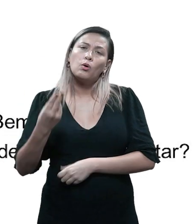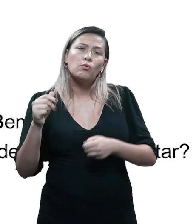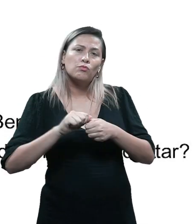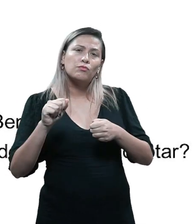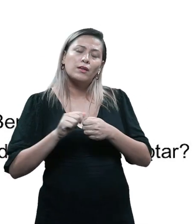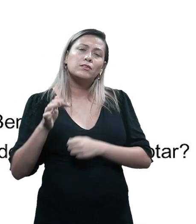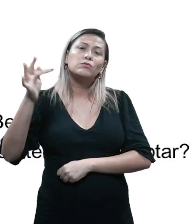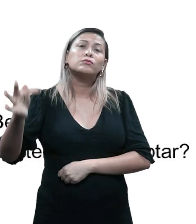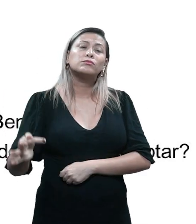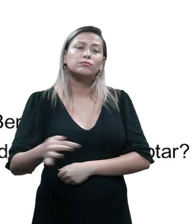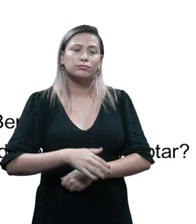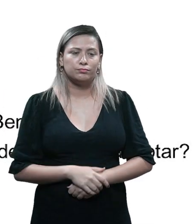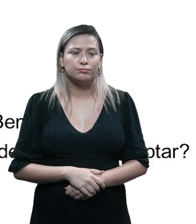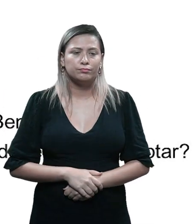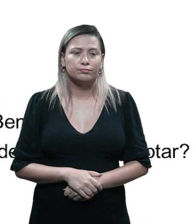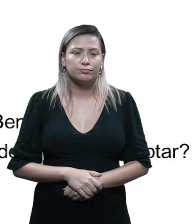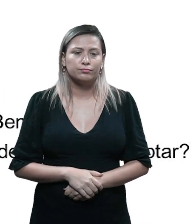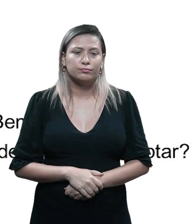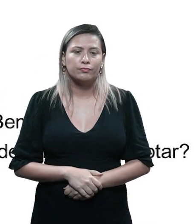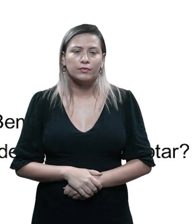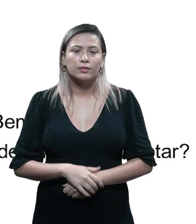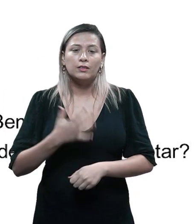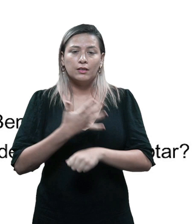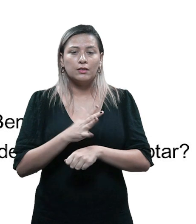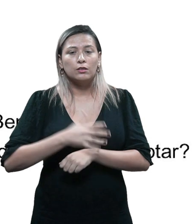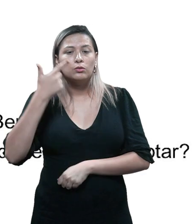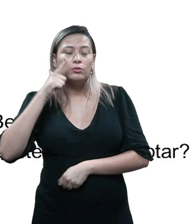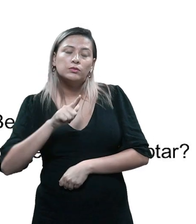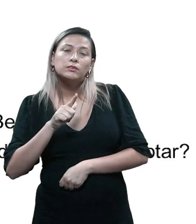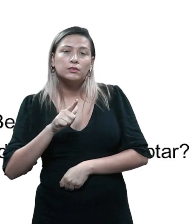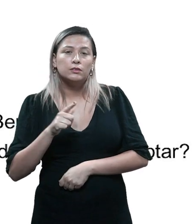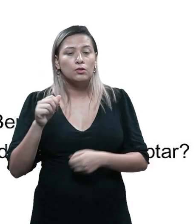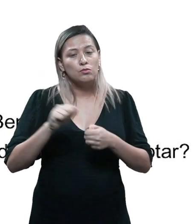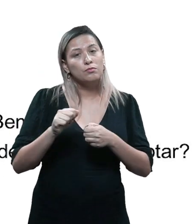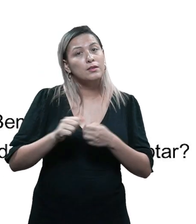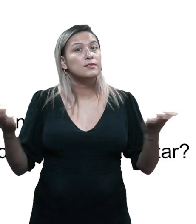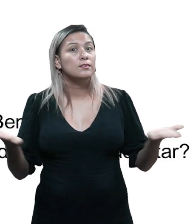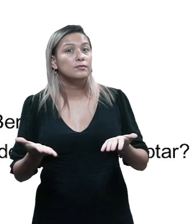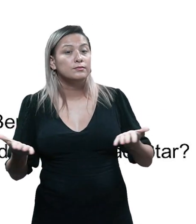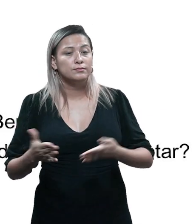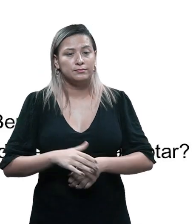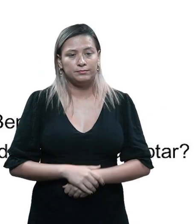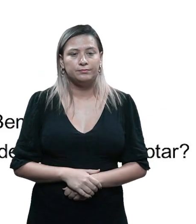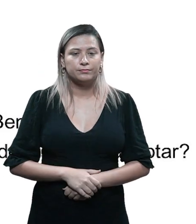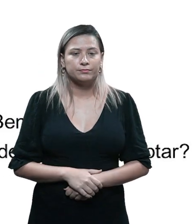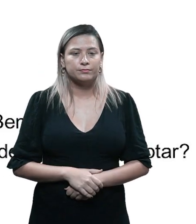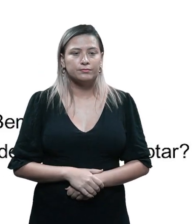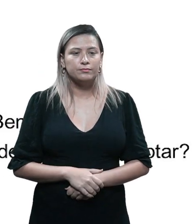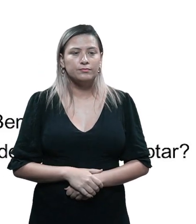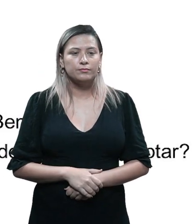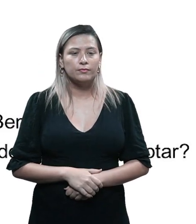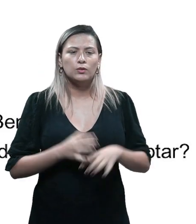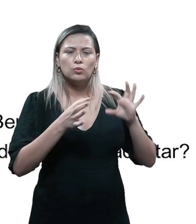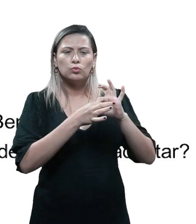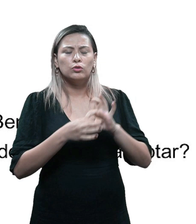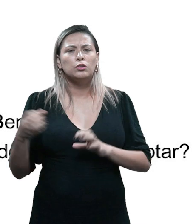o que esse personagem está tentando conseguir ou fazer ao longo prazo, o que ele está tentando conseguir ou fazer